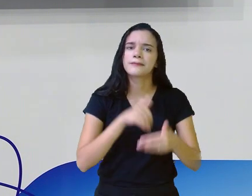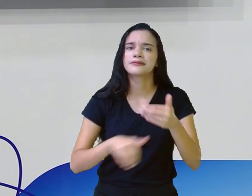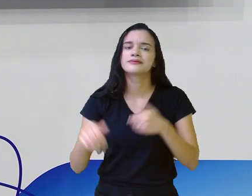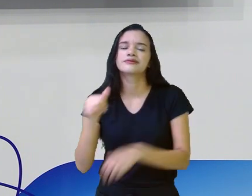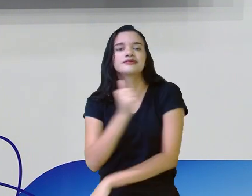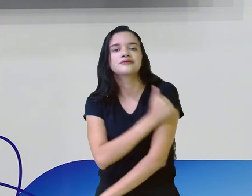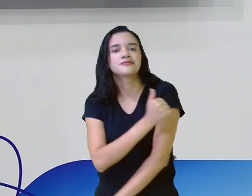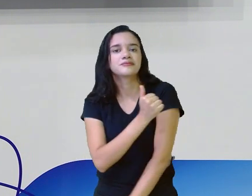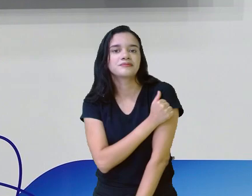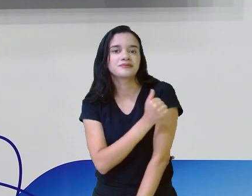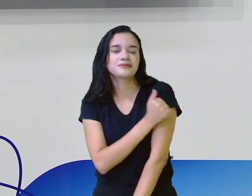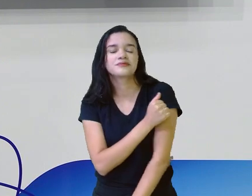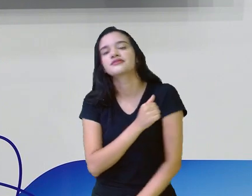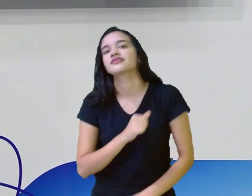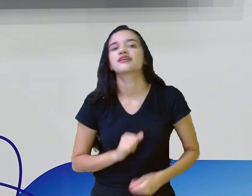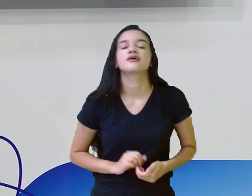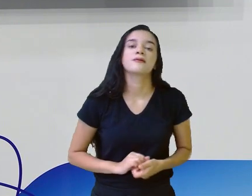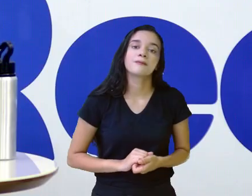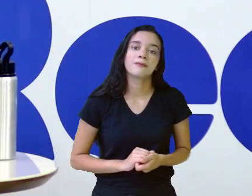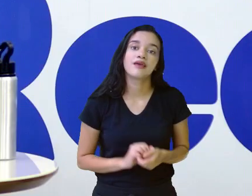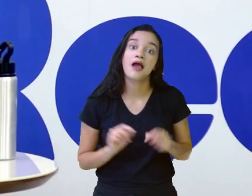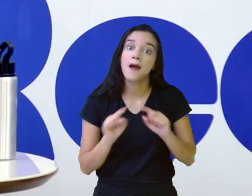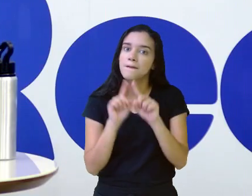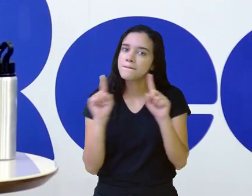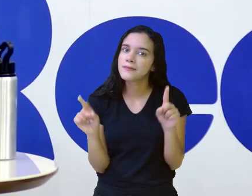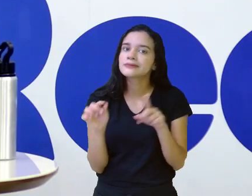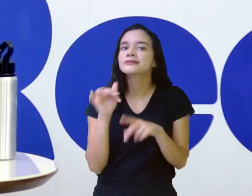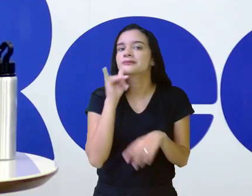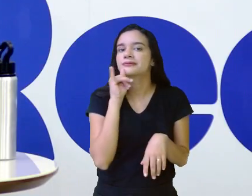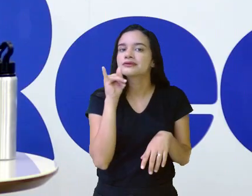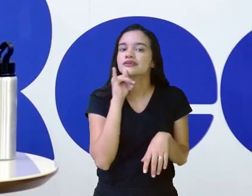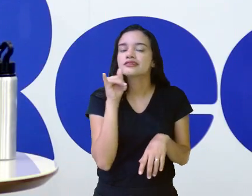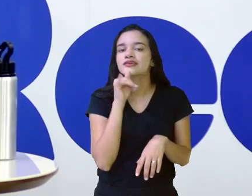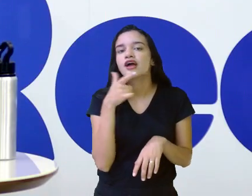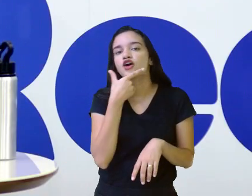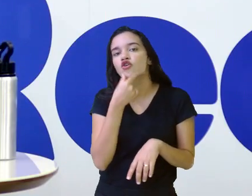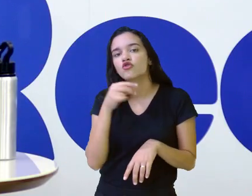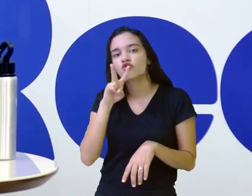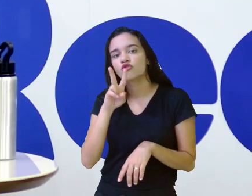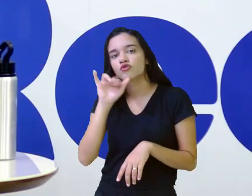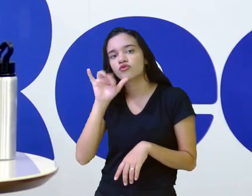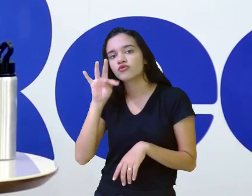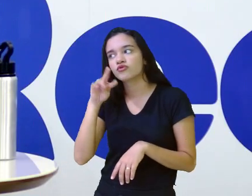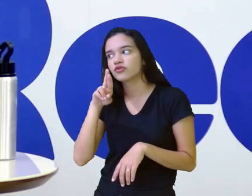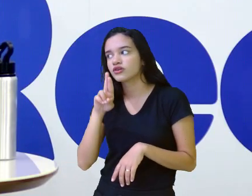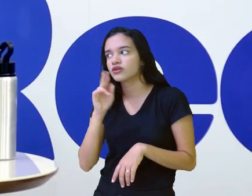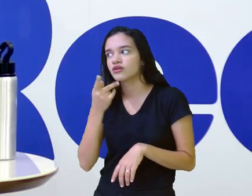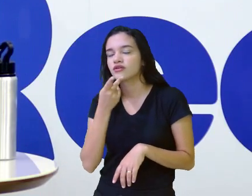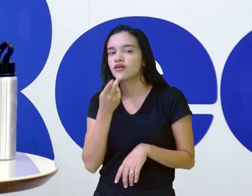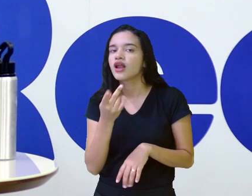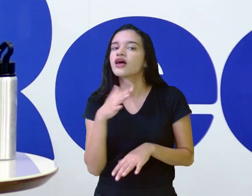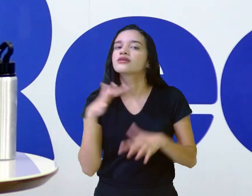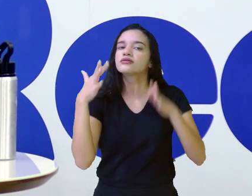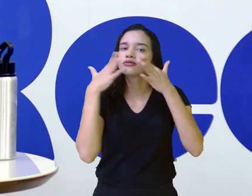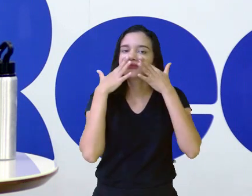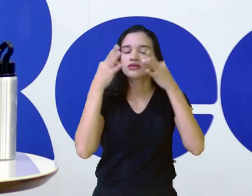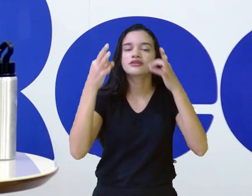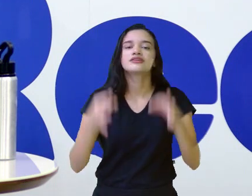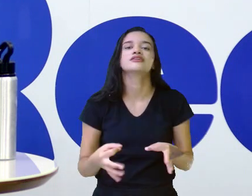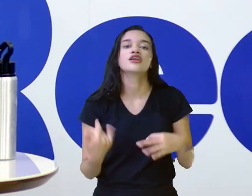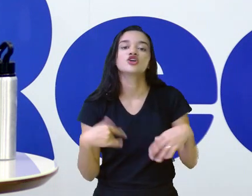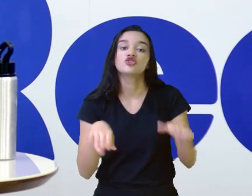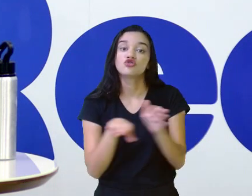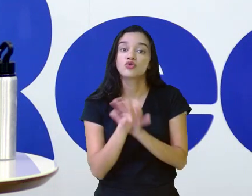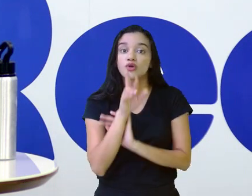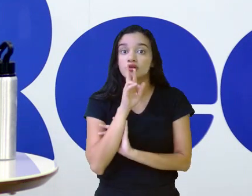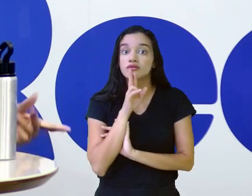estudantes, professora Márcia. Mas aqui, por exemplo, o Vitor viu o professor ali. Ele falou mesmo que estava prestando atenção. Chegou